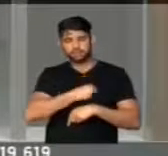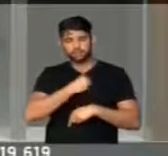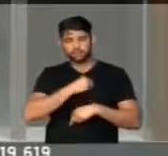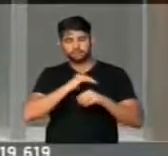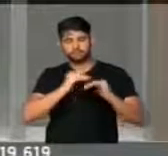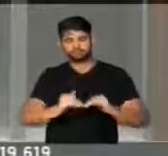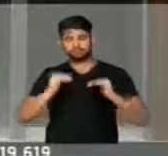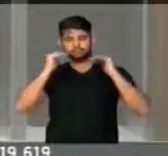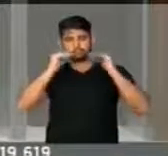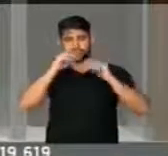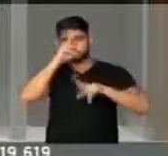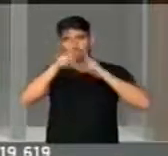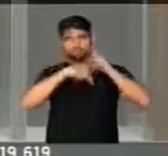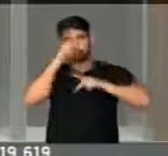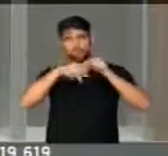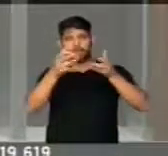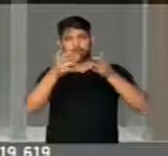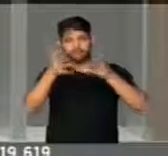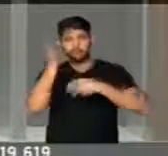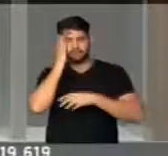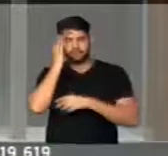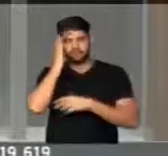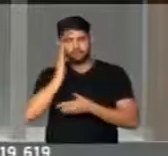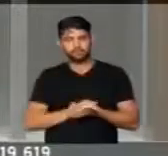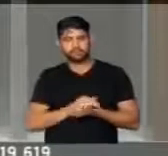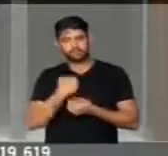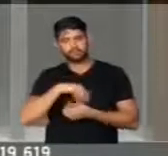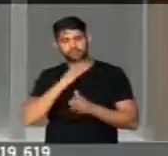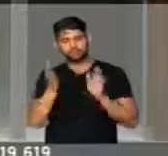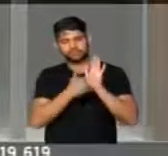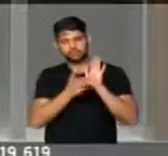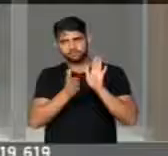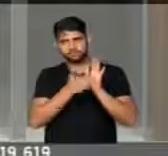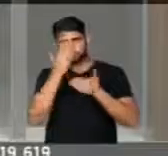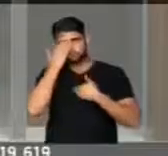soberania popular. Essa é a que nós propusemos. Muito obrigado.